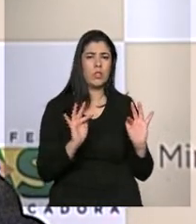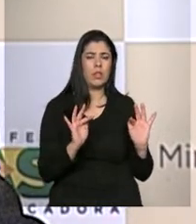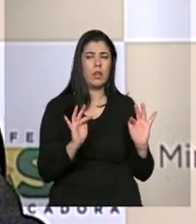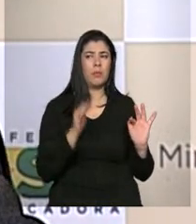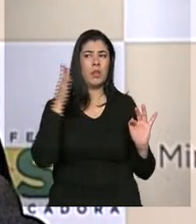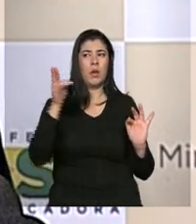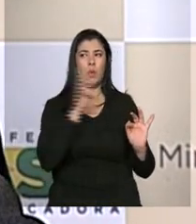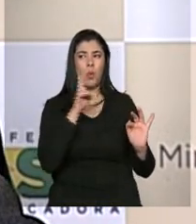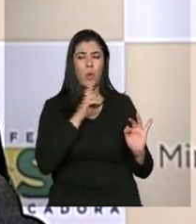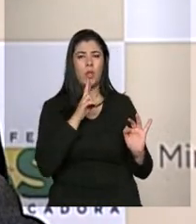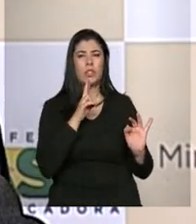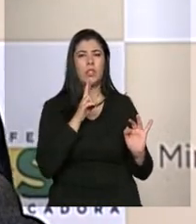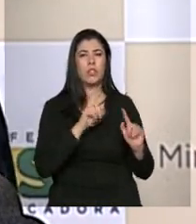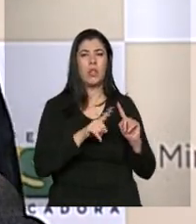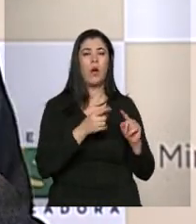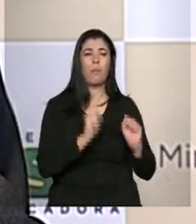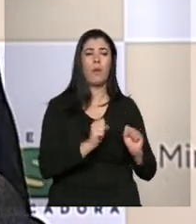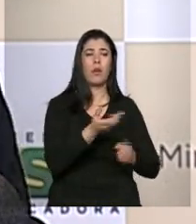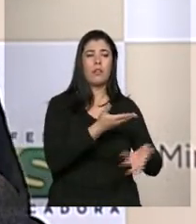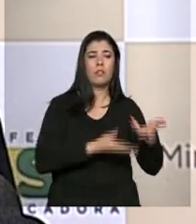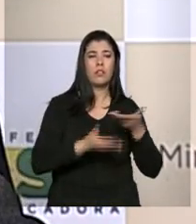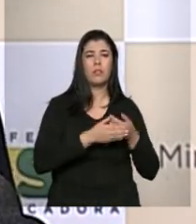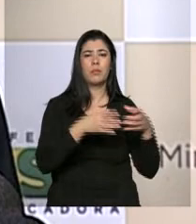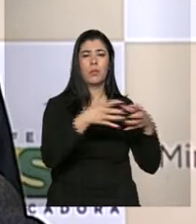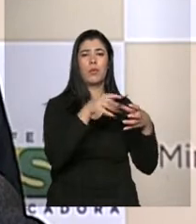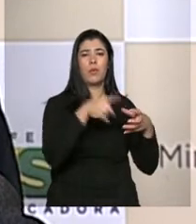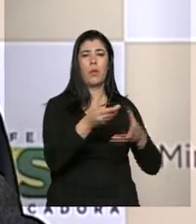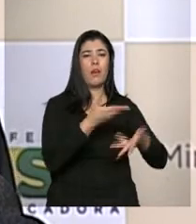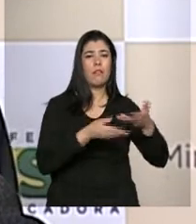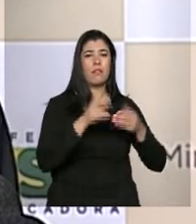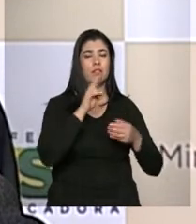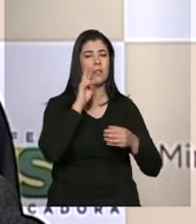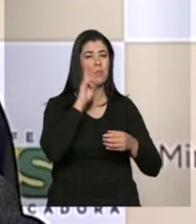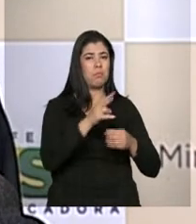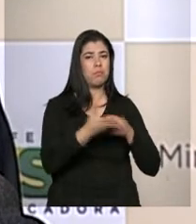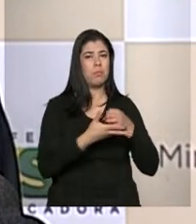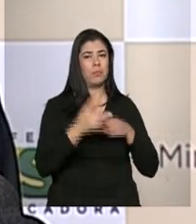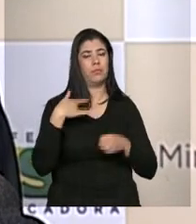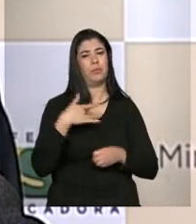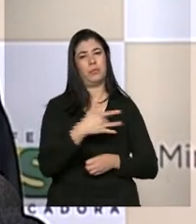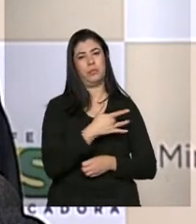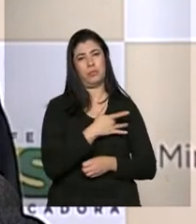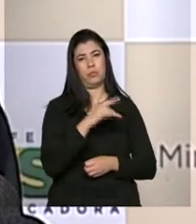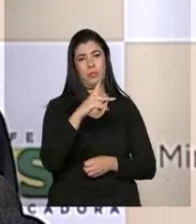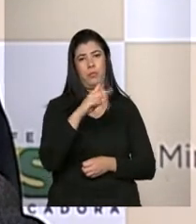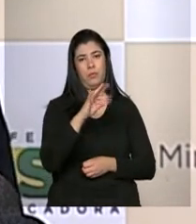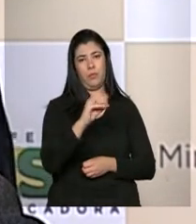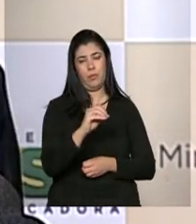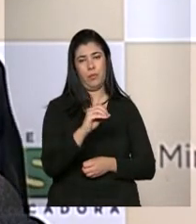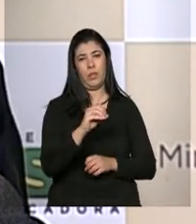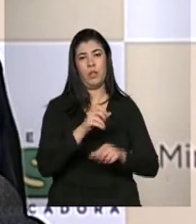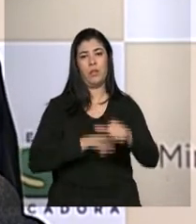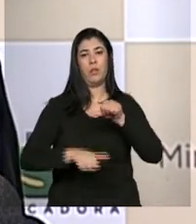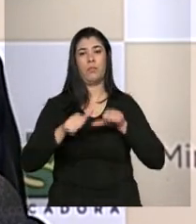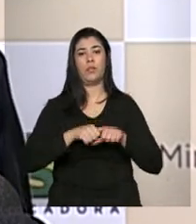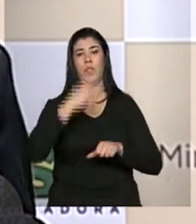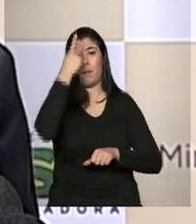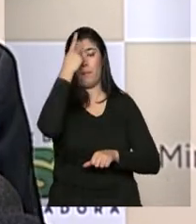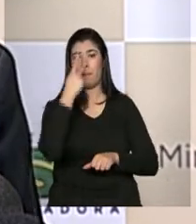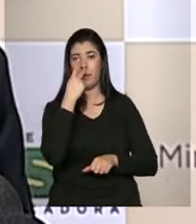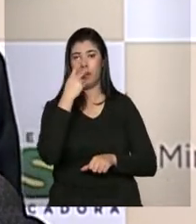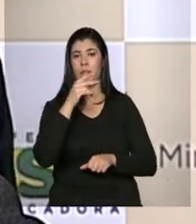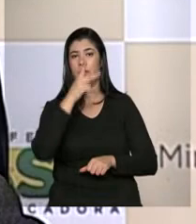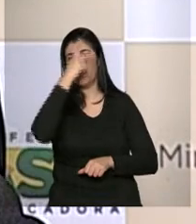deveriam ser atendidos na atenção básica, e já impactos importantes de mudança de perfil de morbo e mortalidade.